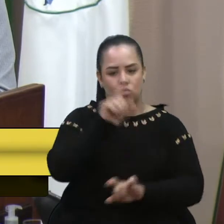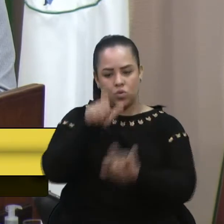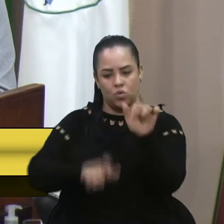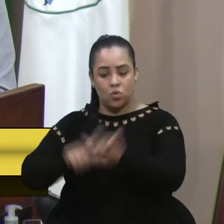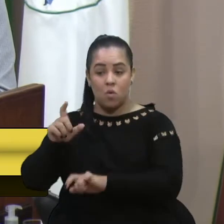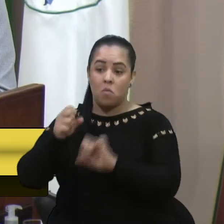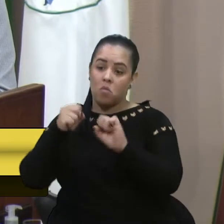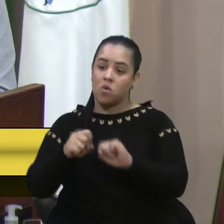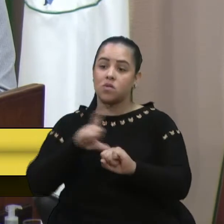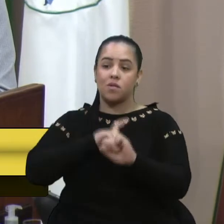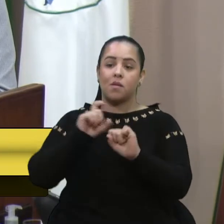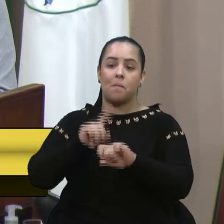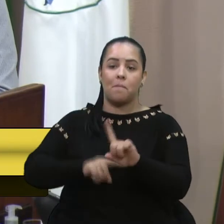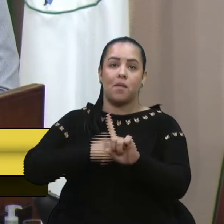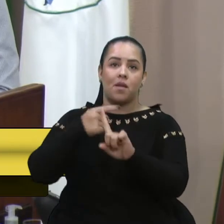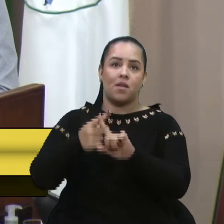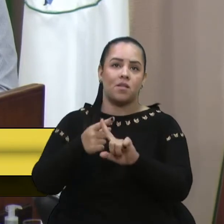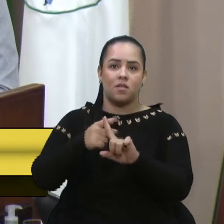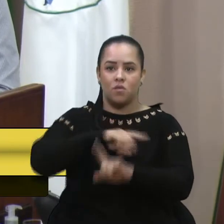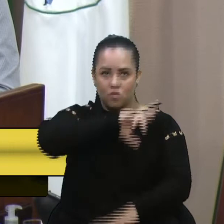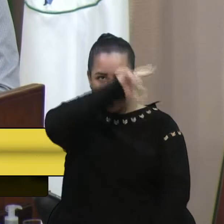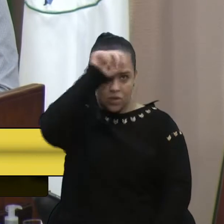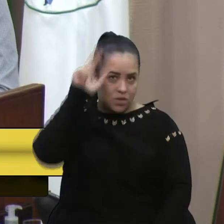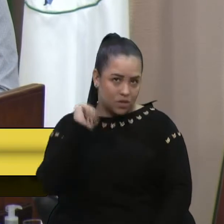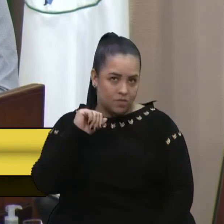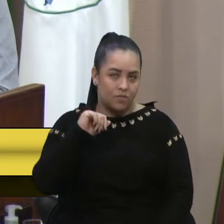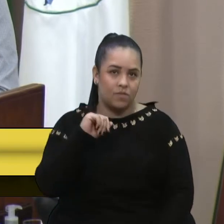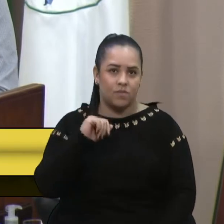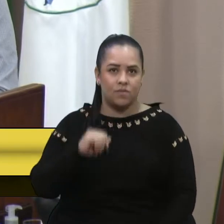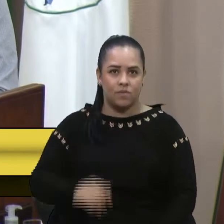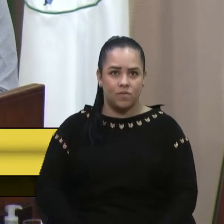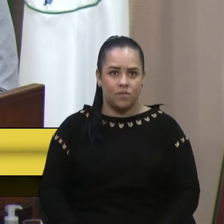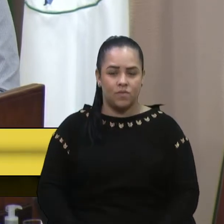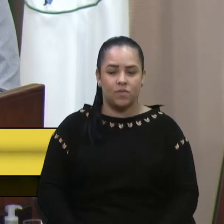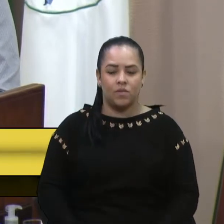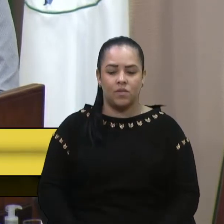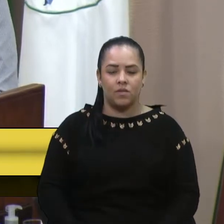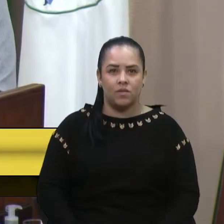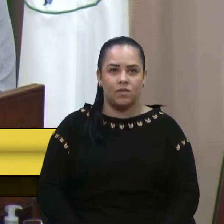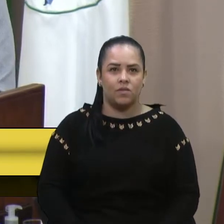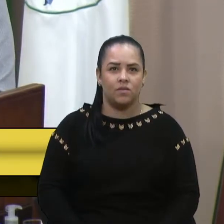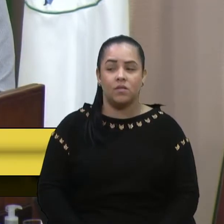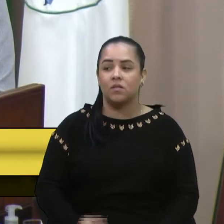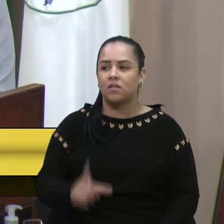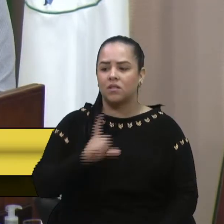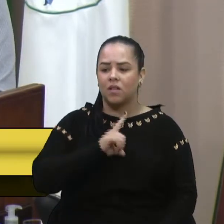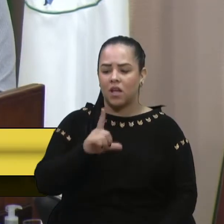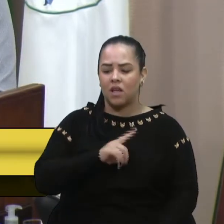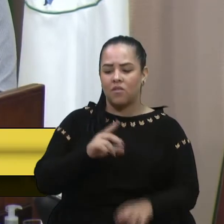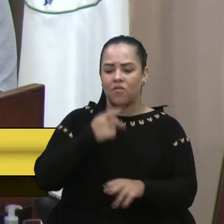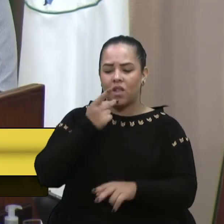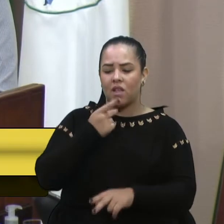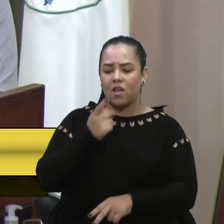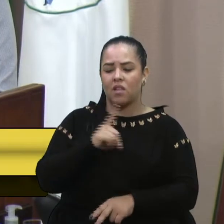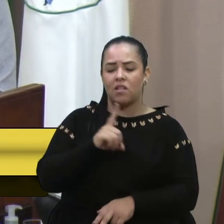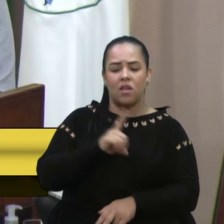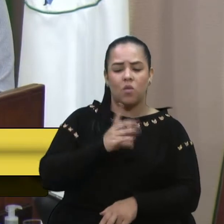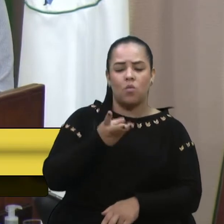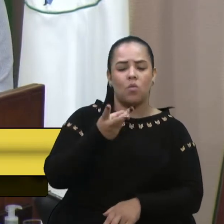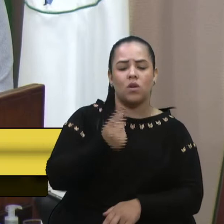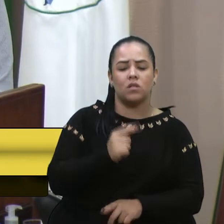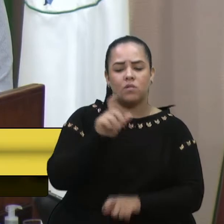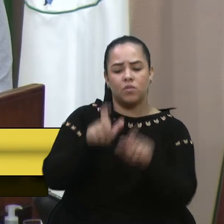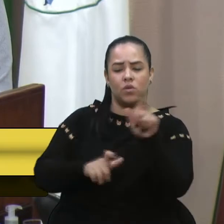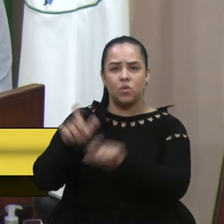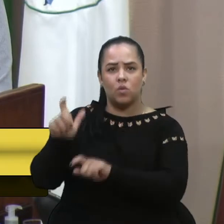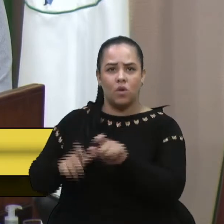relação aos demais municípios vizinhos. Neste sentido, usei a seguinte expressão, Farropilha, pelo número de habitantes, é praticamente